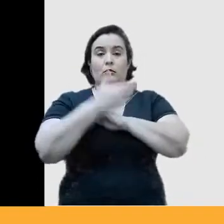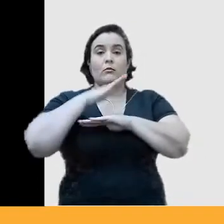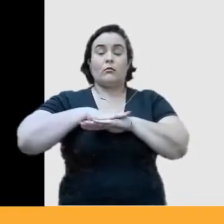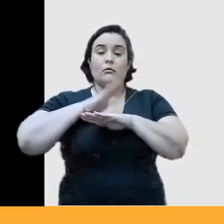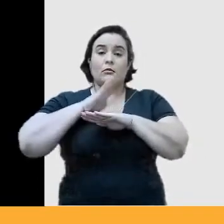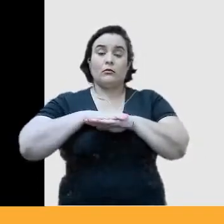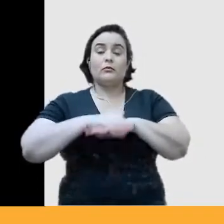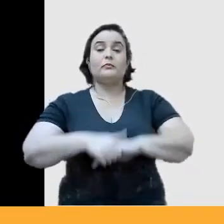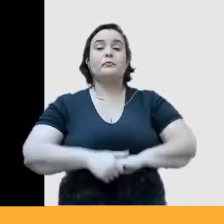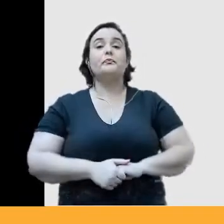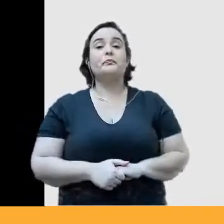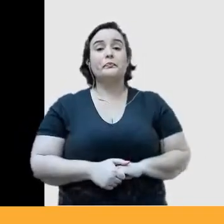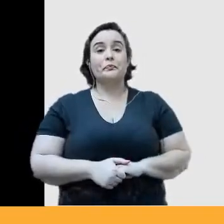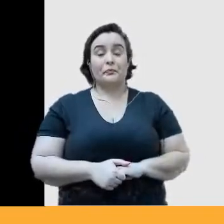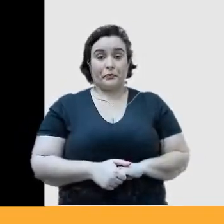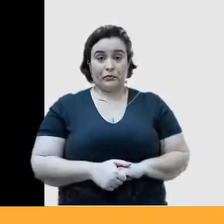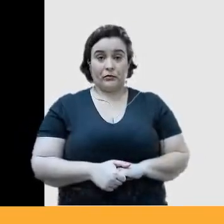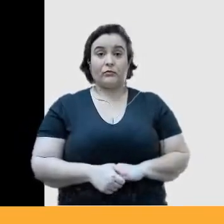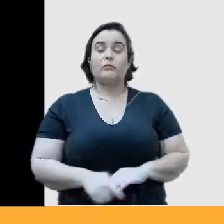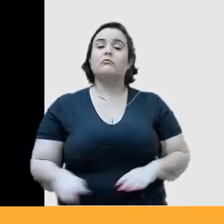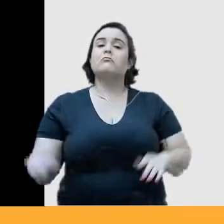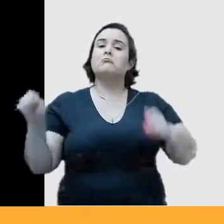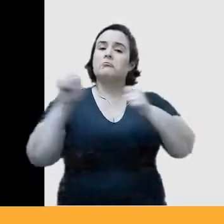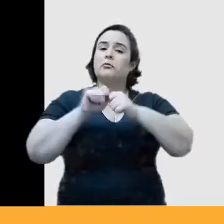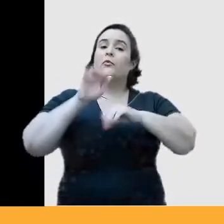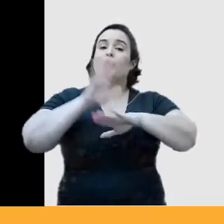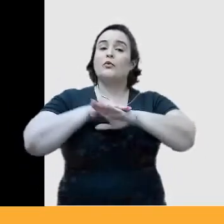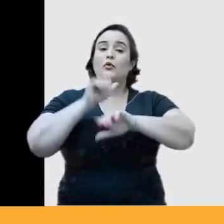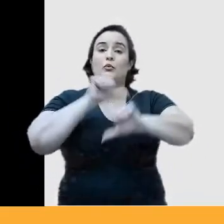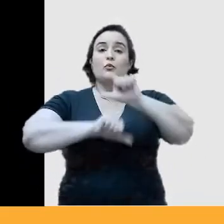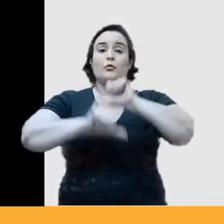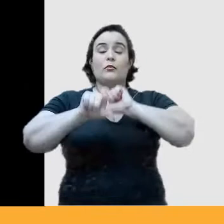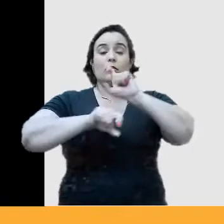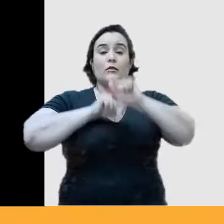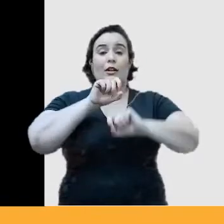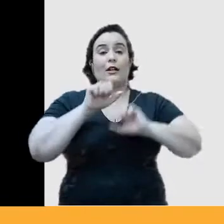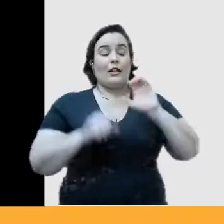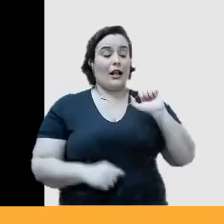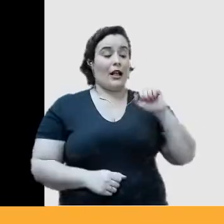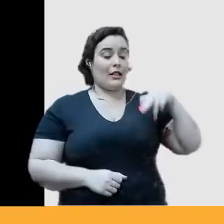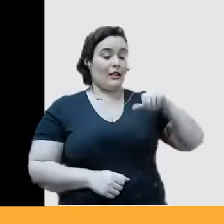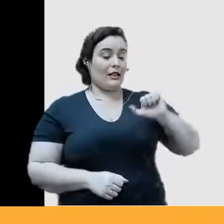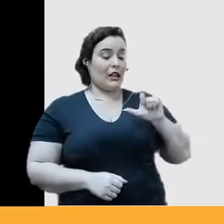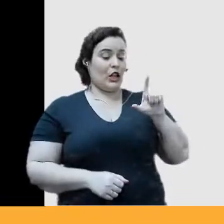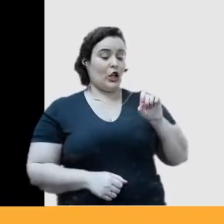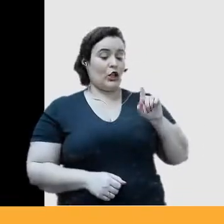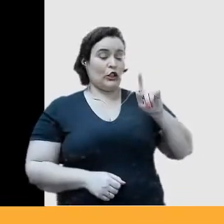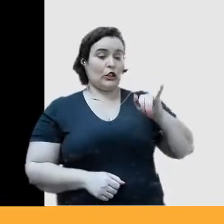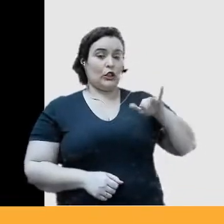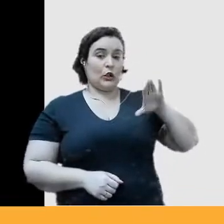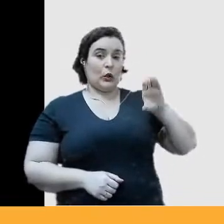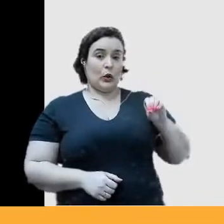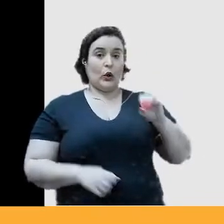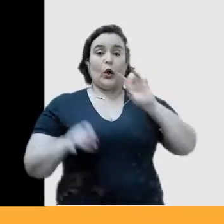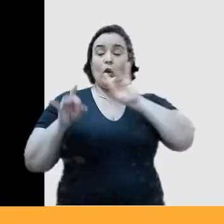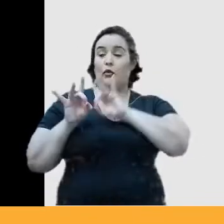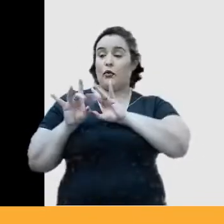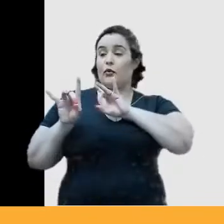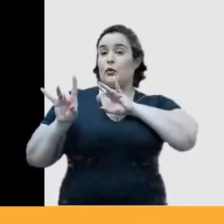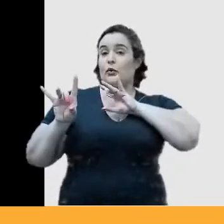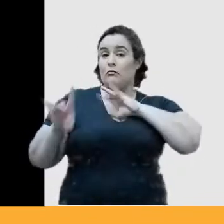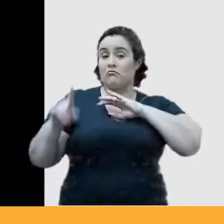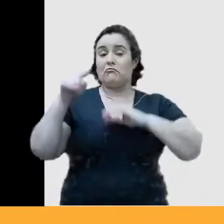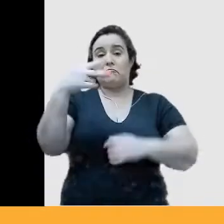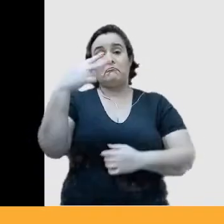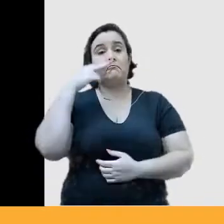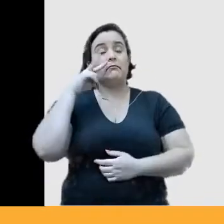fez a mudança entre o analógico e o virtual, você pode ver na imagem,